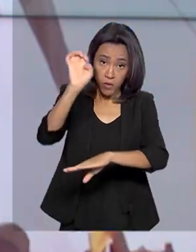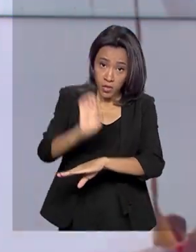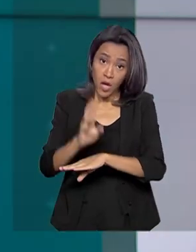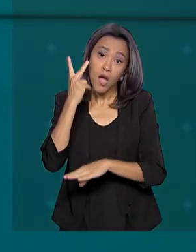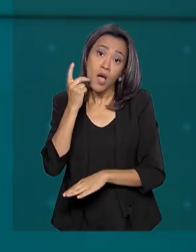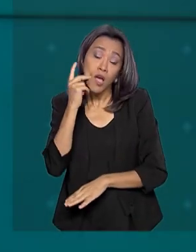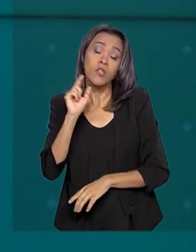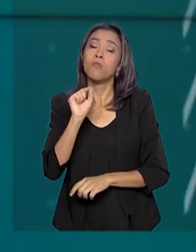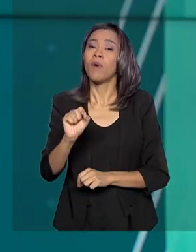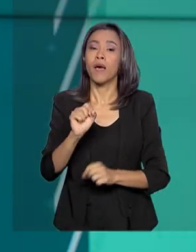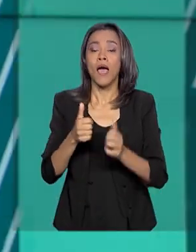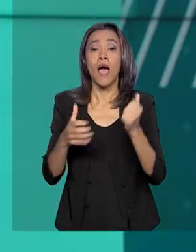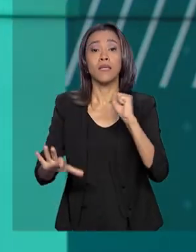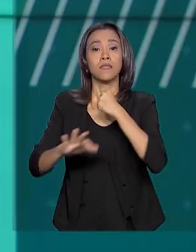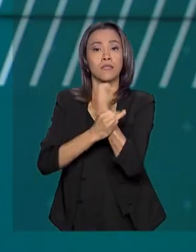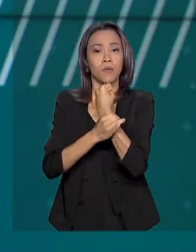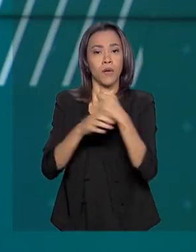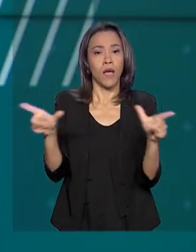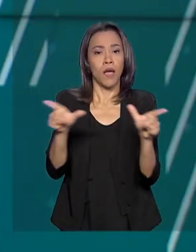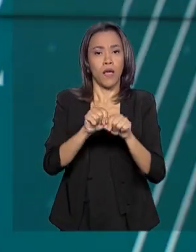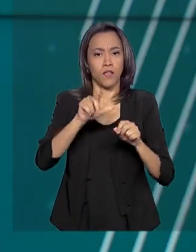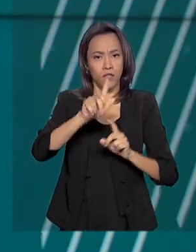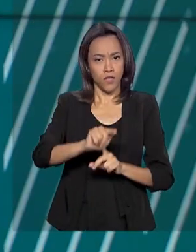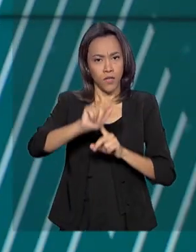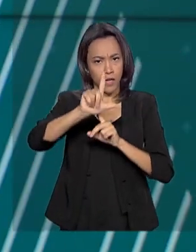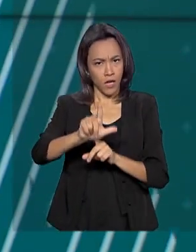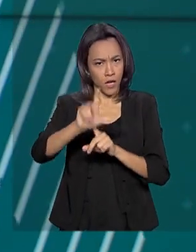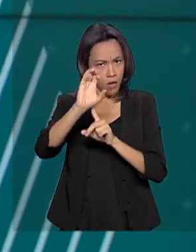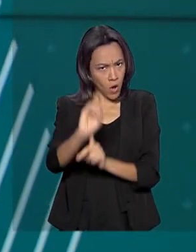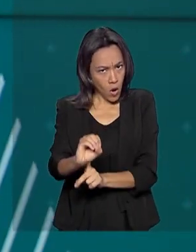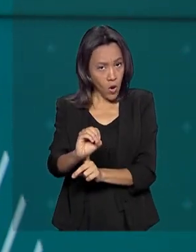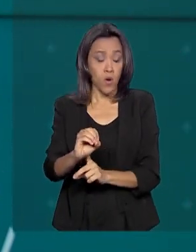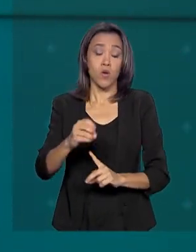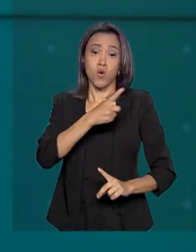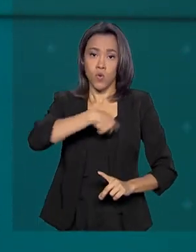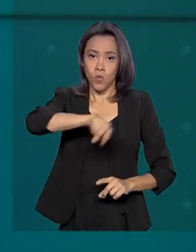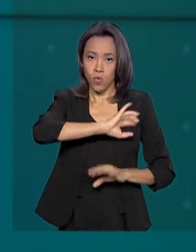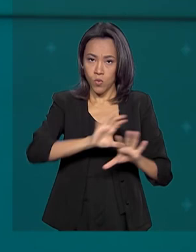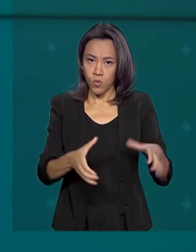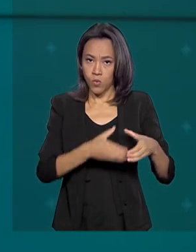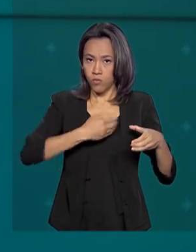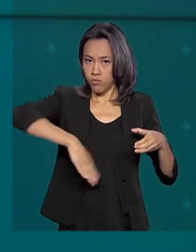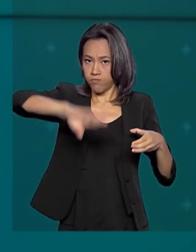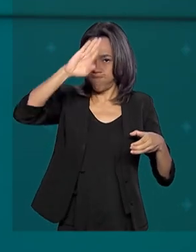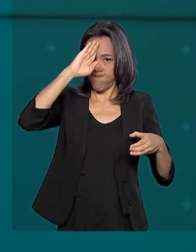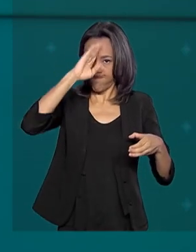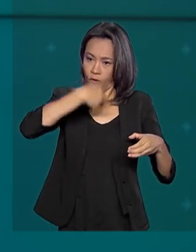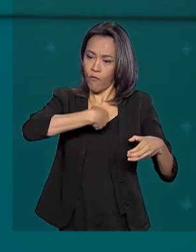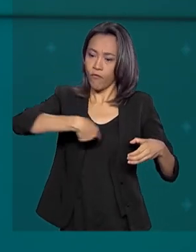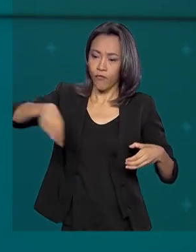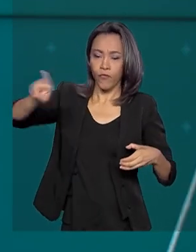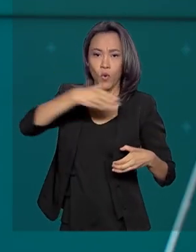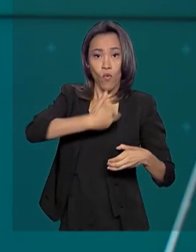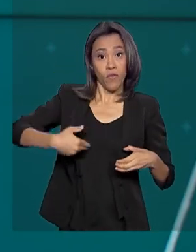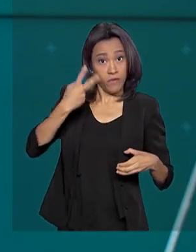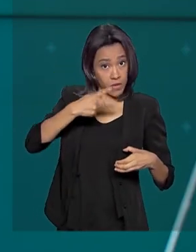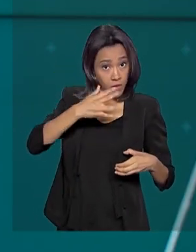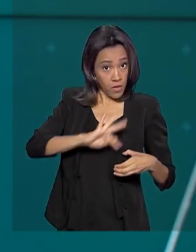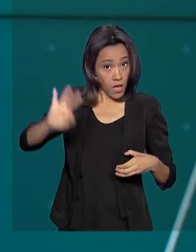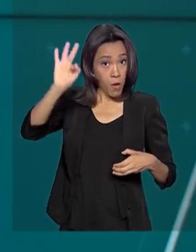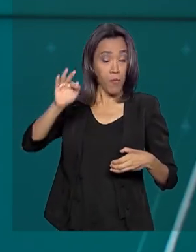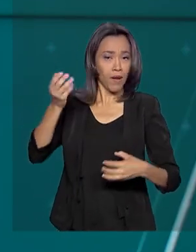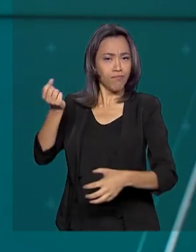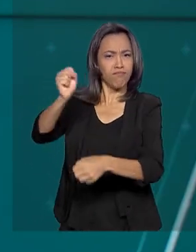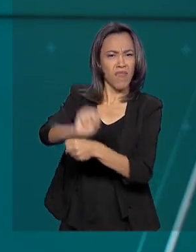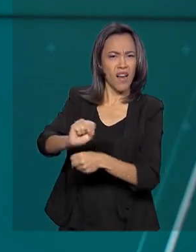lei e da ordem no Estado. A Força Nacional e Militares das Forças Armadas foram enviados pelo governo federal para ajudar a conter a violência